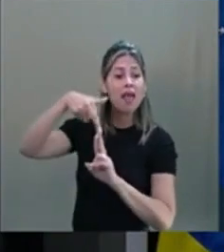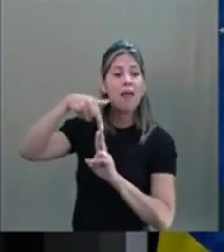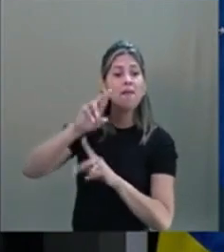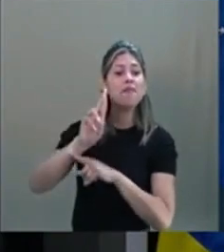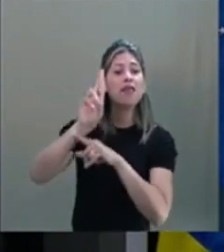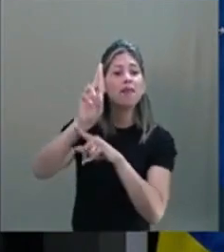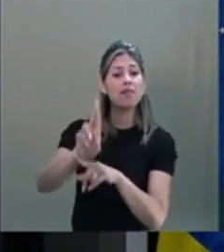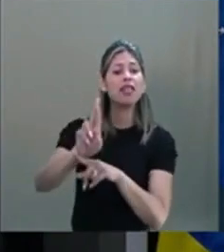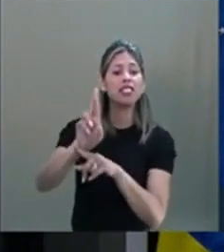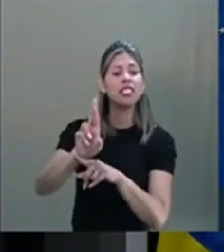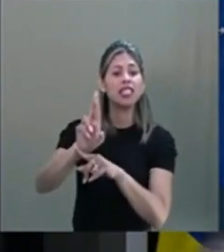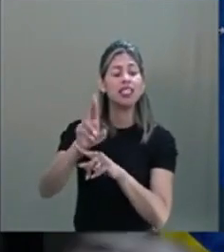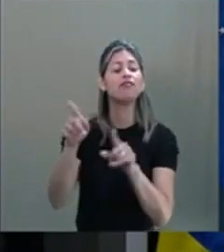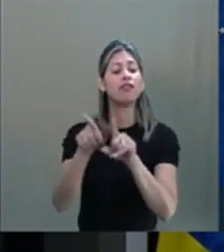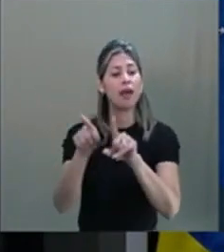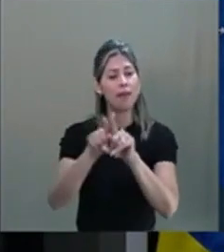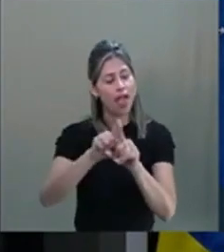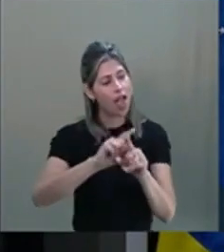que o Bert Hellinger nos deixou.